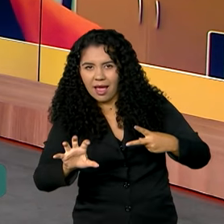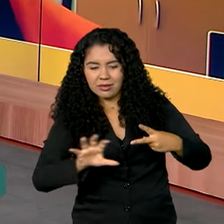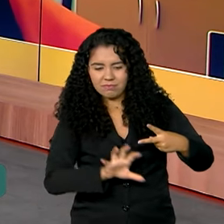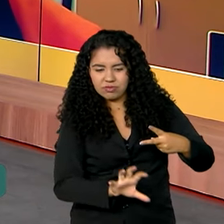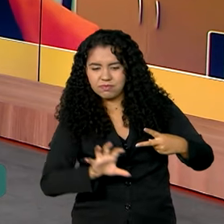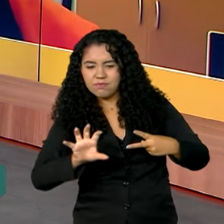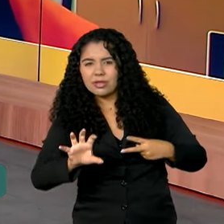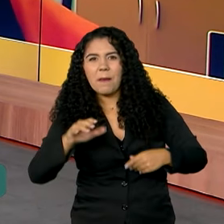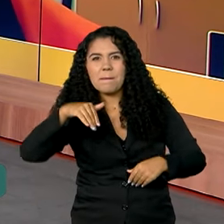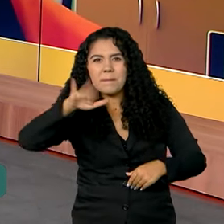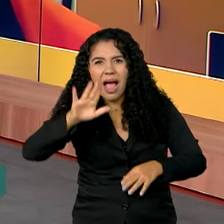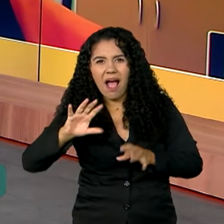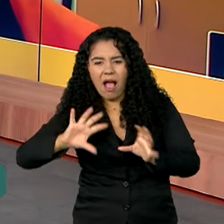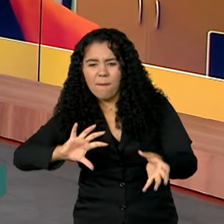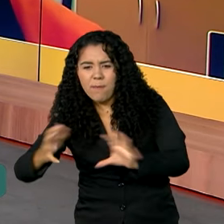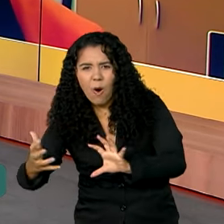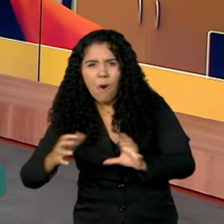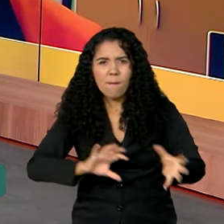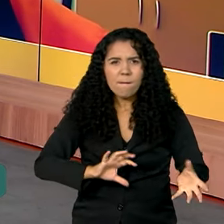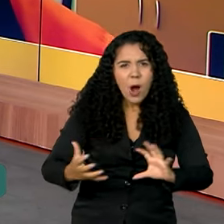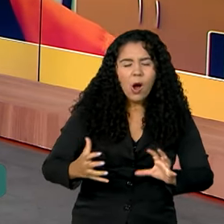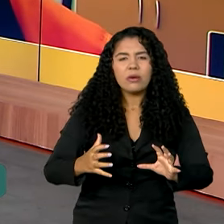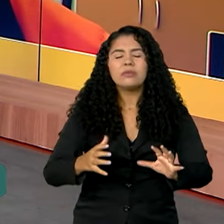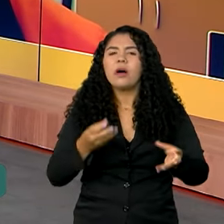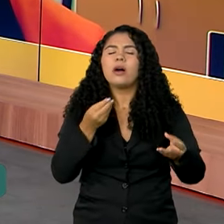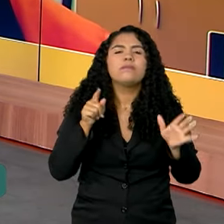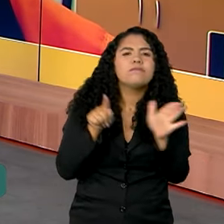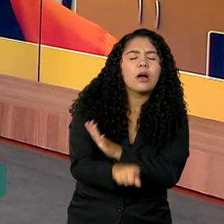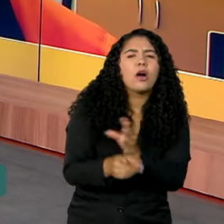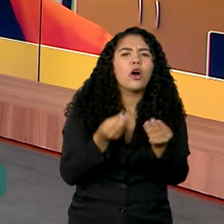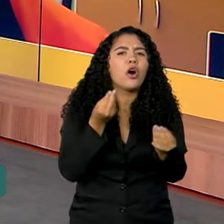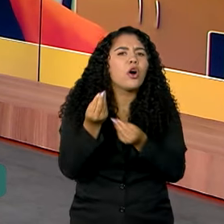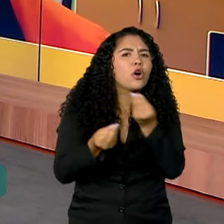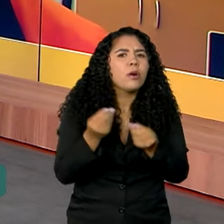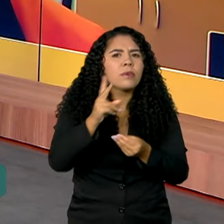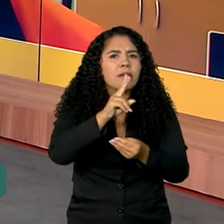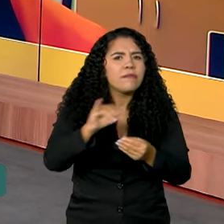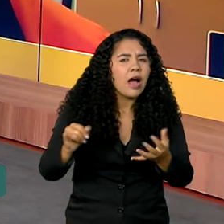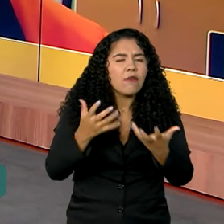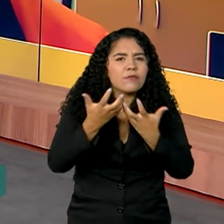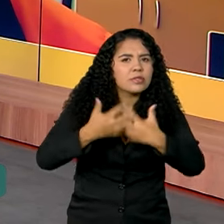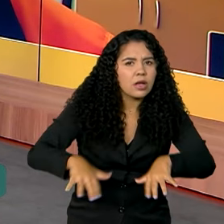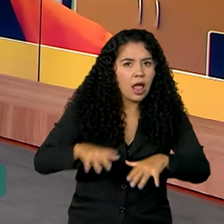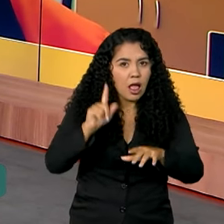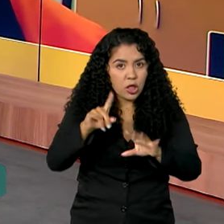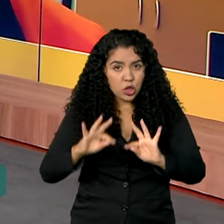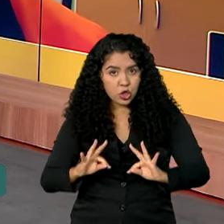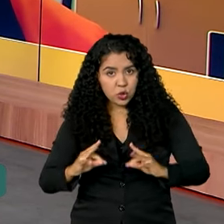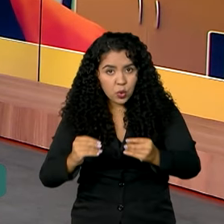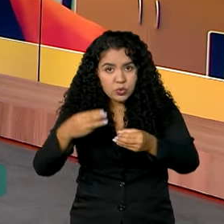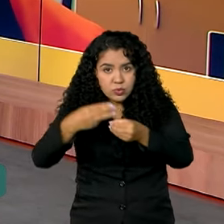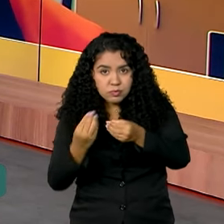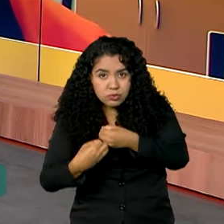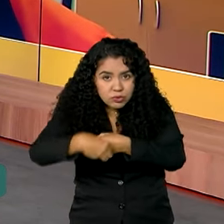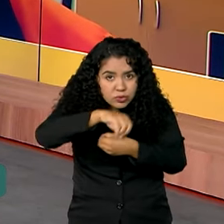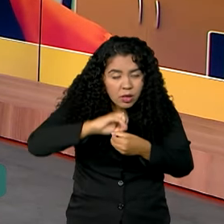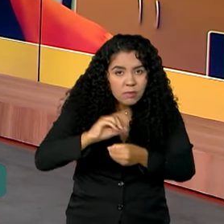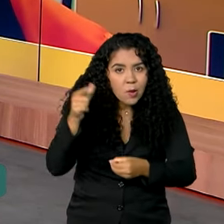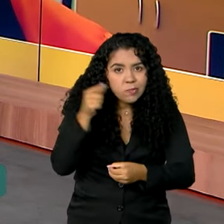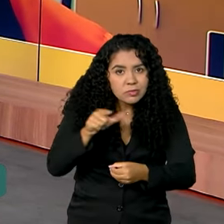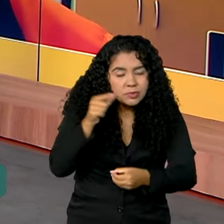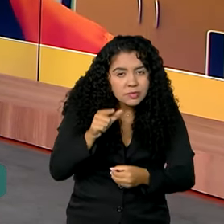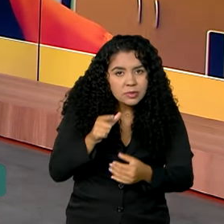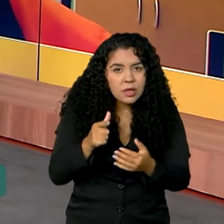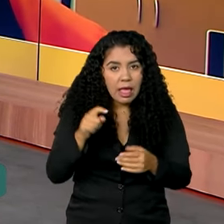como que vai ser feita a seleção dessas cidades? Vocês vão contemplar todas as cidades ou não? Apenas algumas no início? Isso ainda este